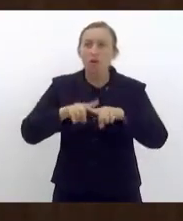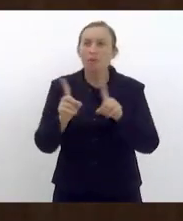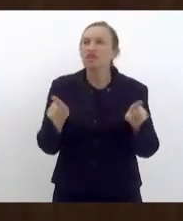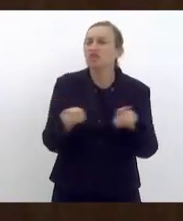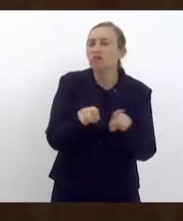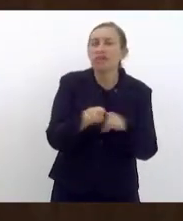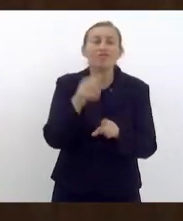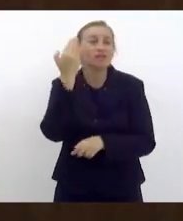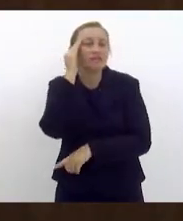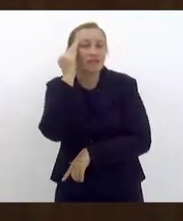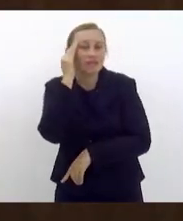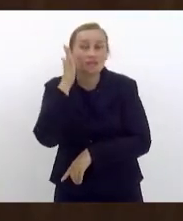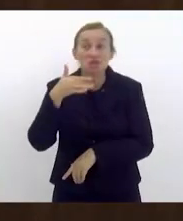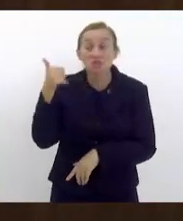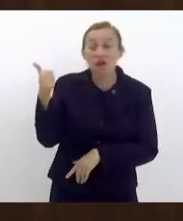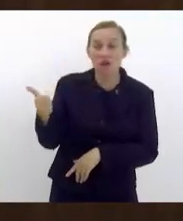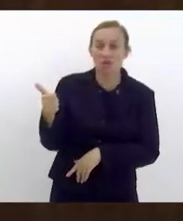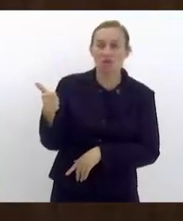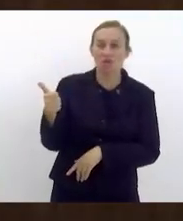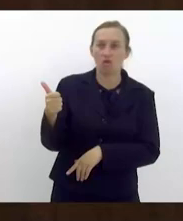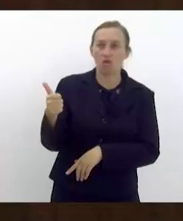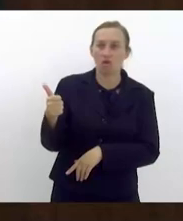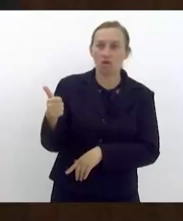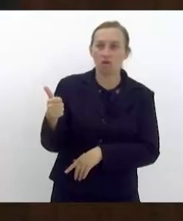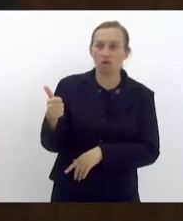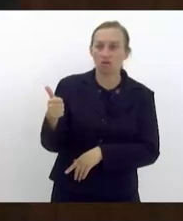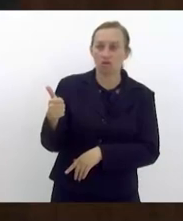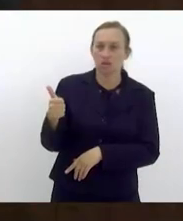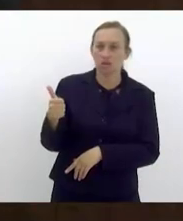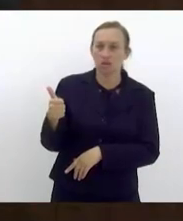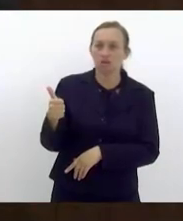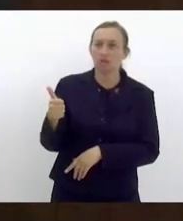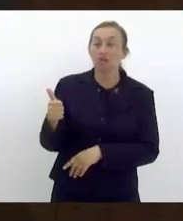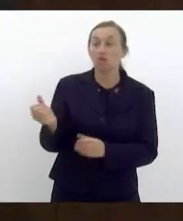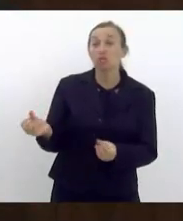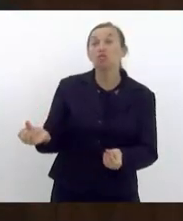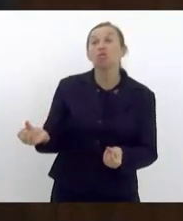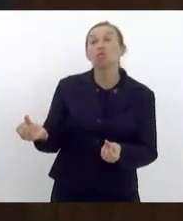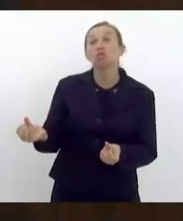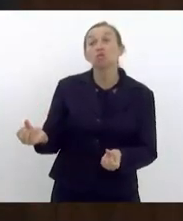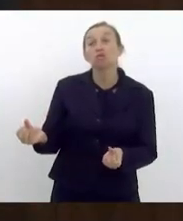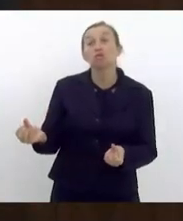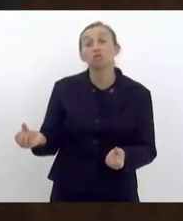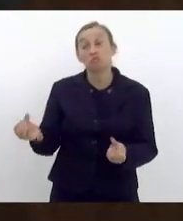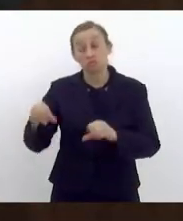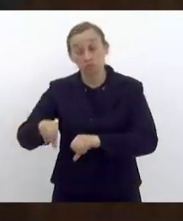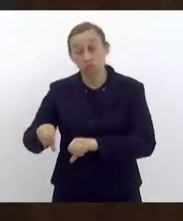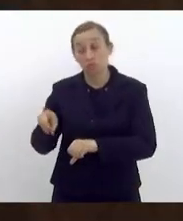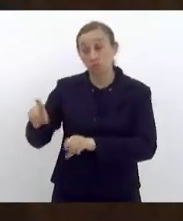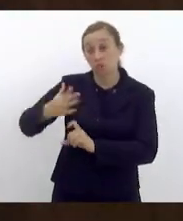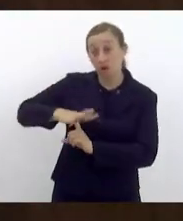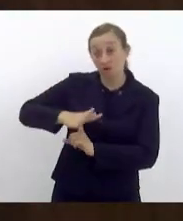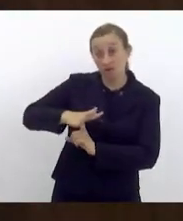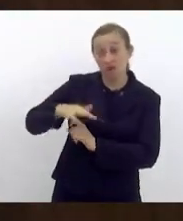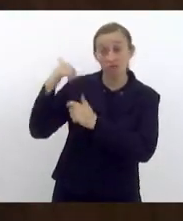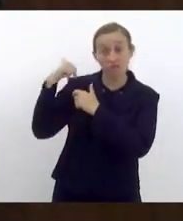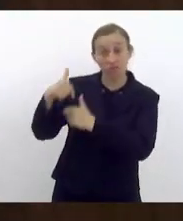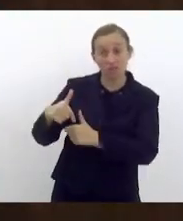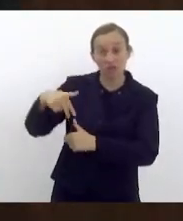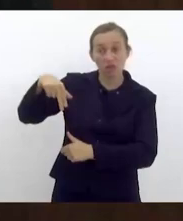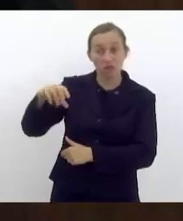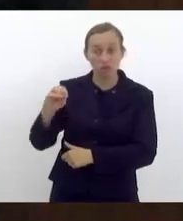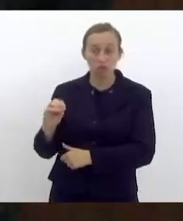compreensão da tentativa de sucateamento que já vem vindo há algum tempo da feira de tradições